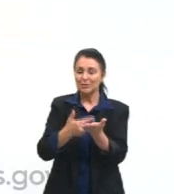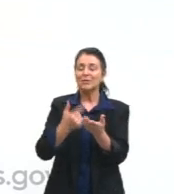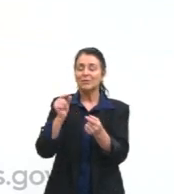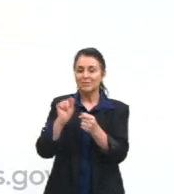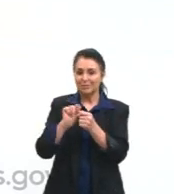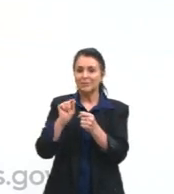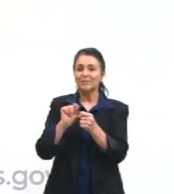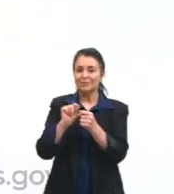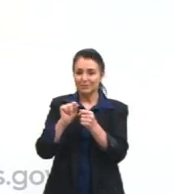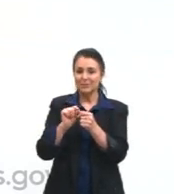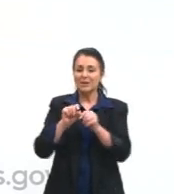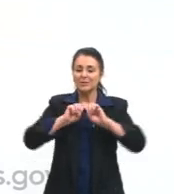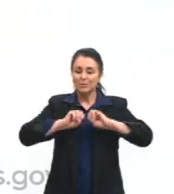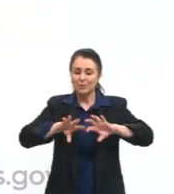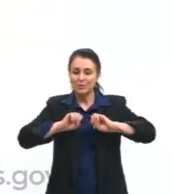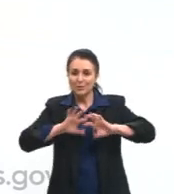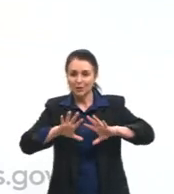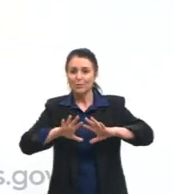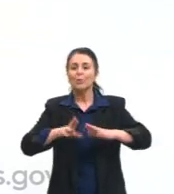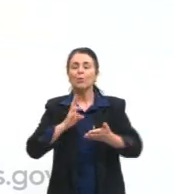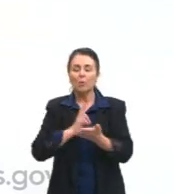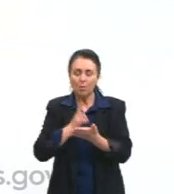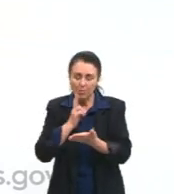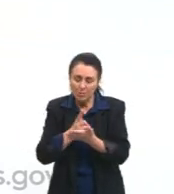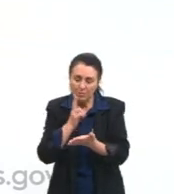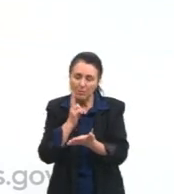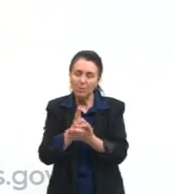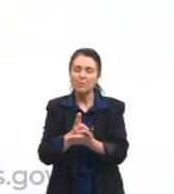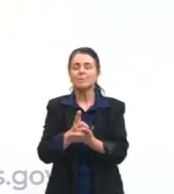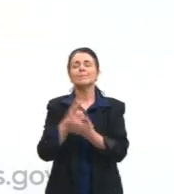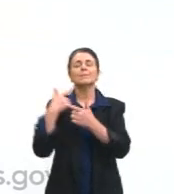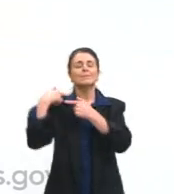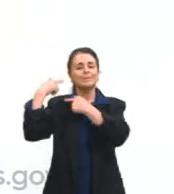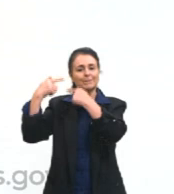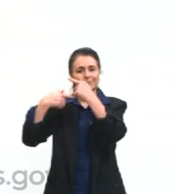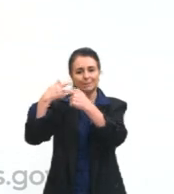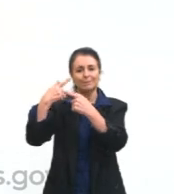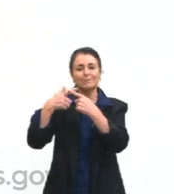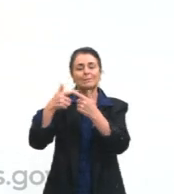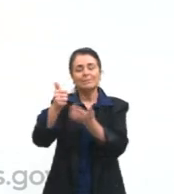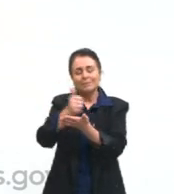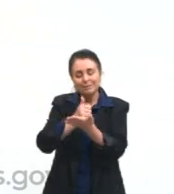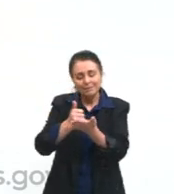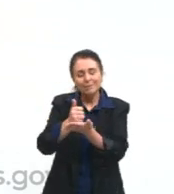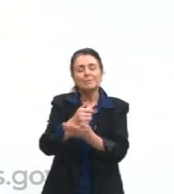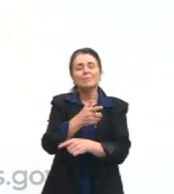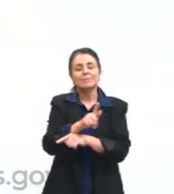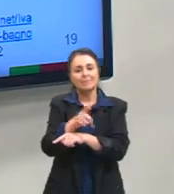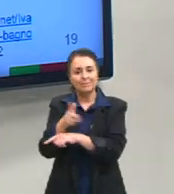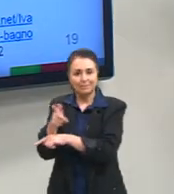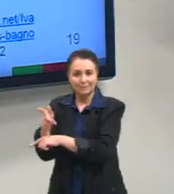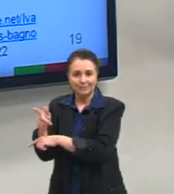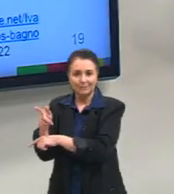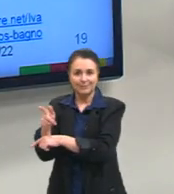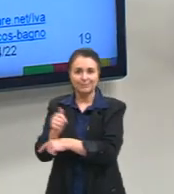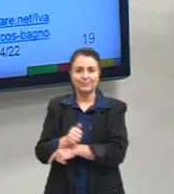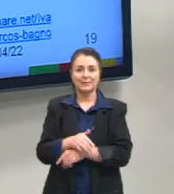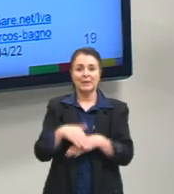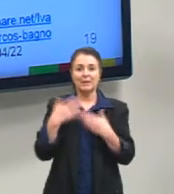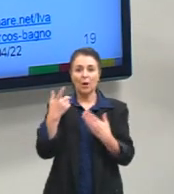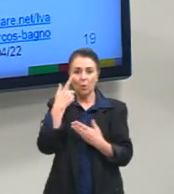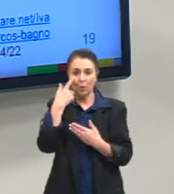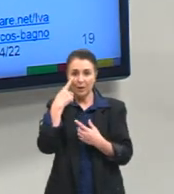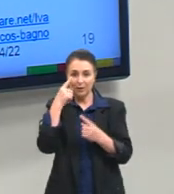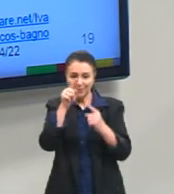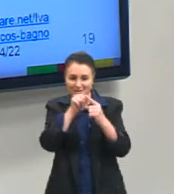esse ensino ser tradicional, exatamente por serem baseados nessa gramática tradicional. Então, olhando para esse